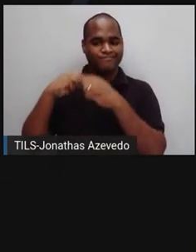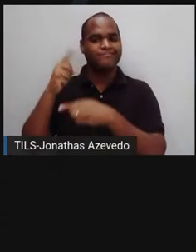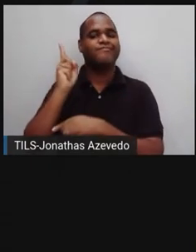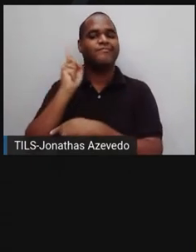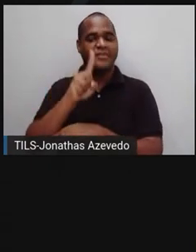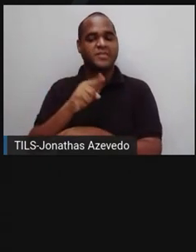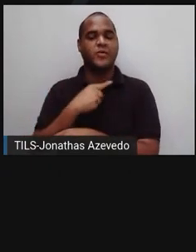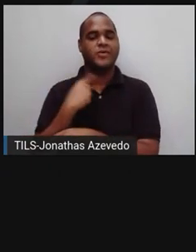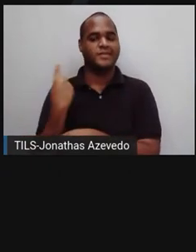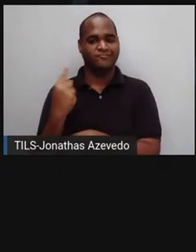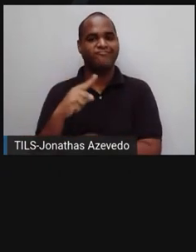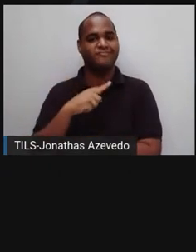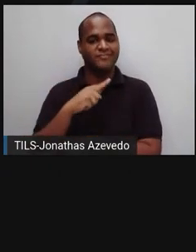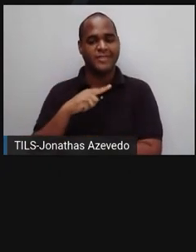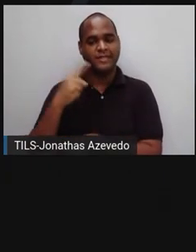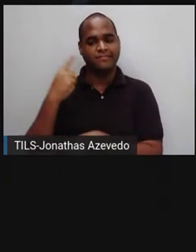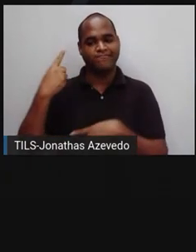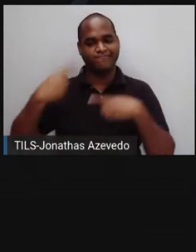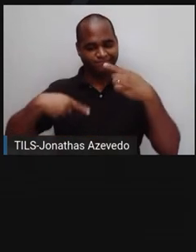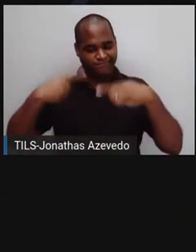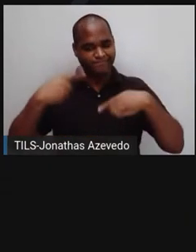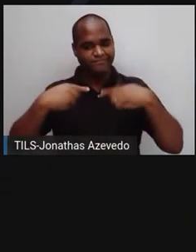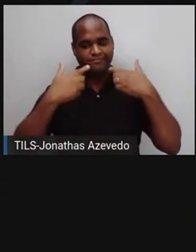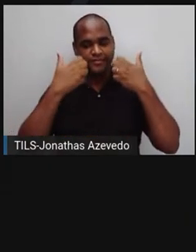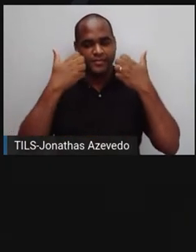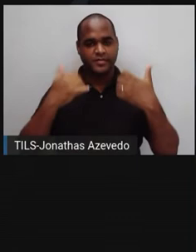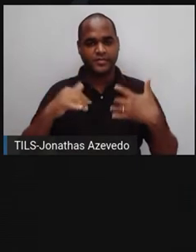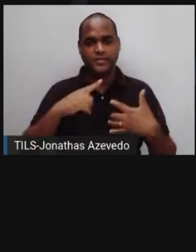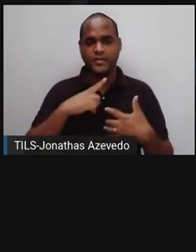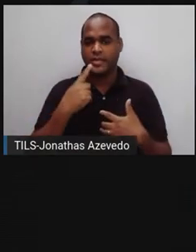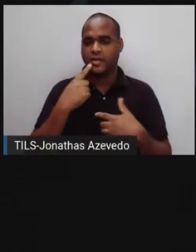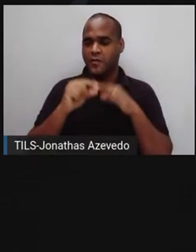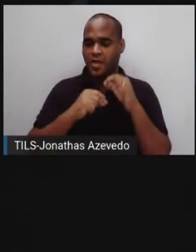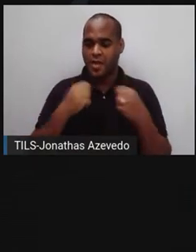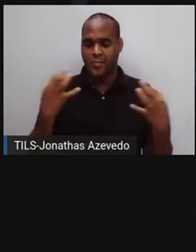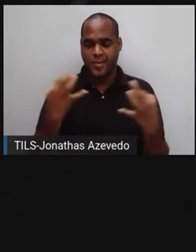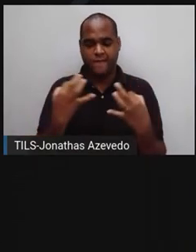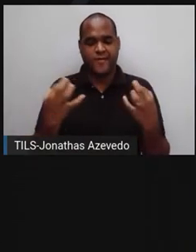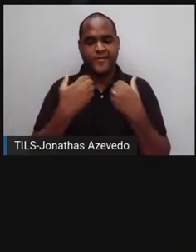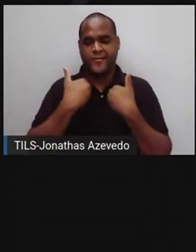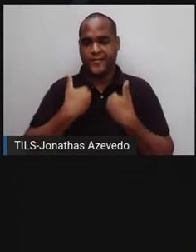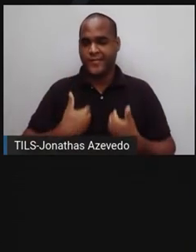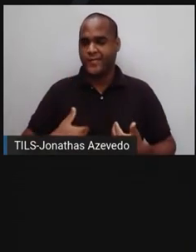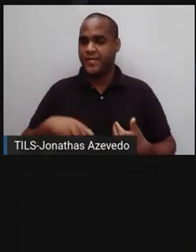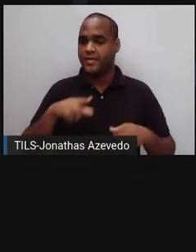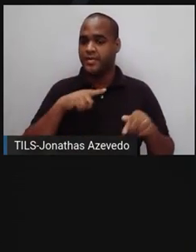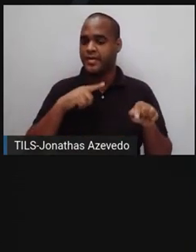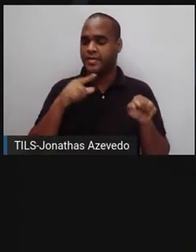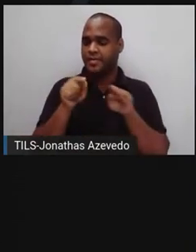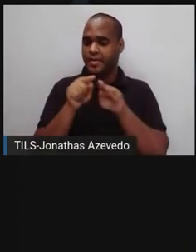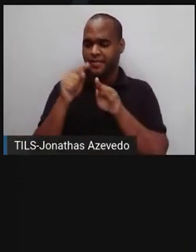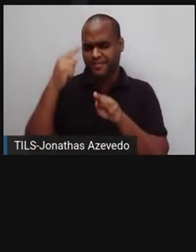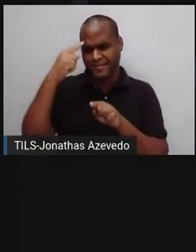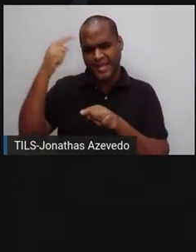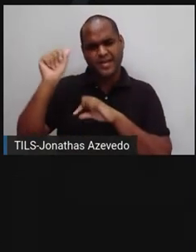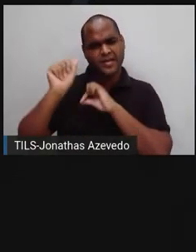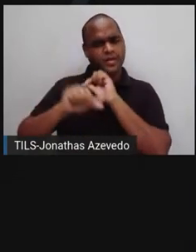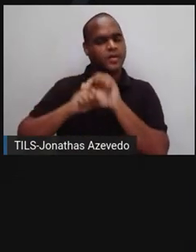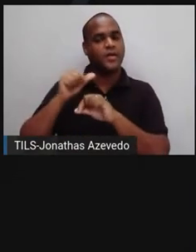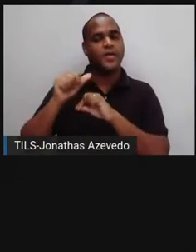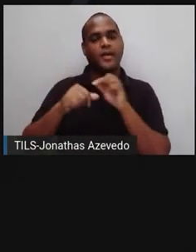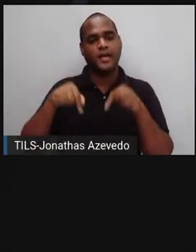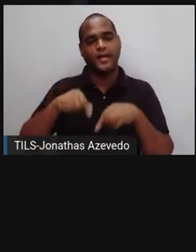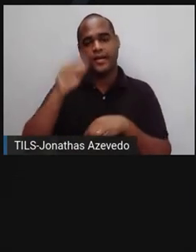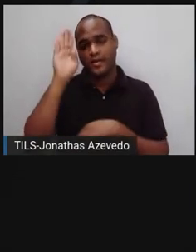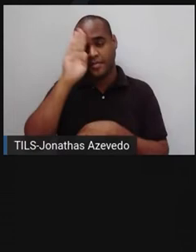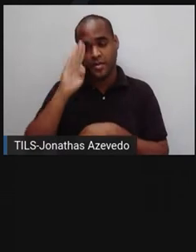tragédia que trouxe de volta a discussão sobre aquela busca do corpo perfeito e sobre distúrbios alimentares. Só no Brasil,